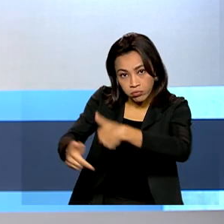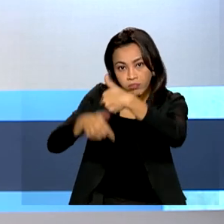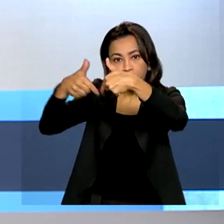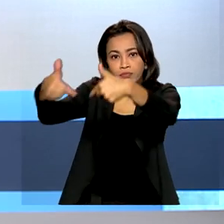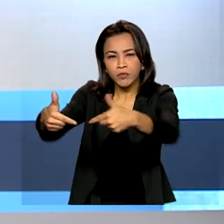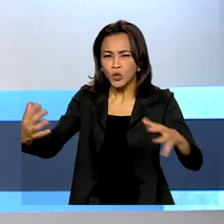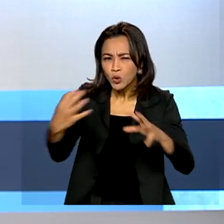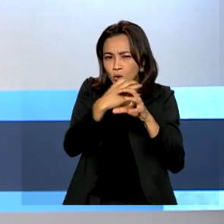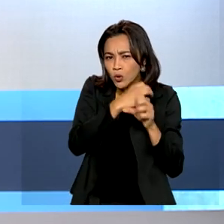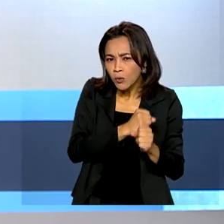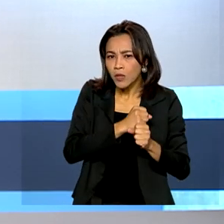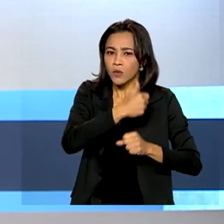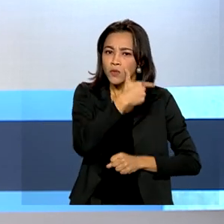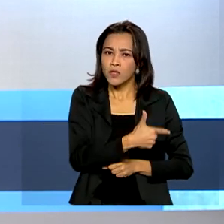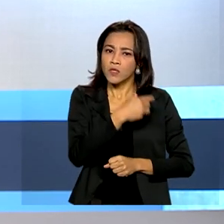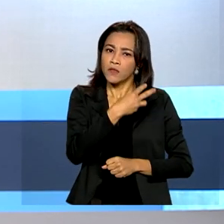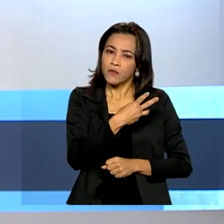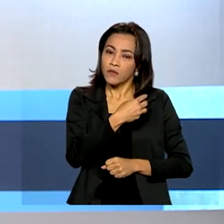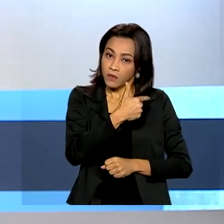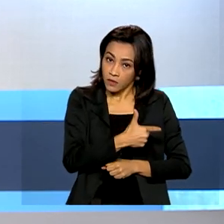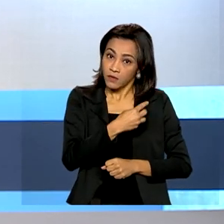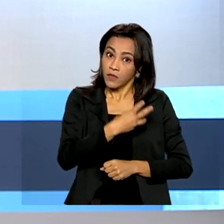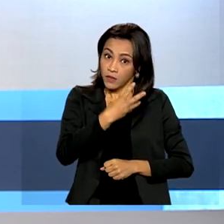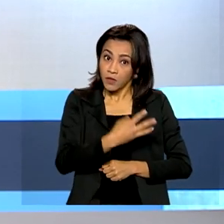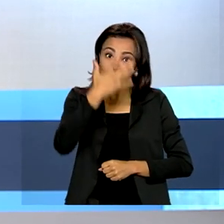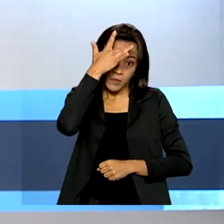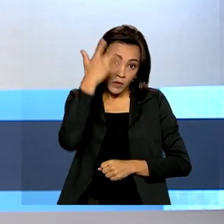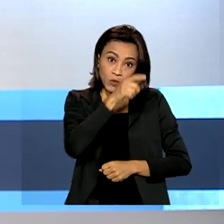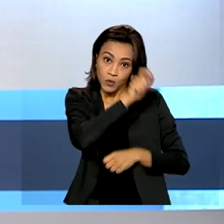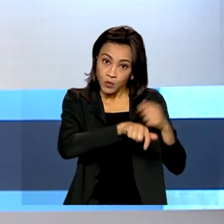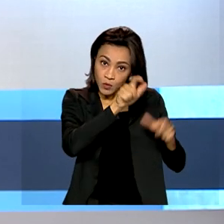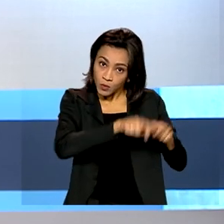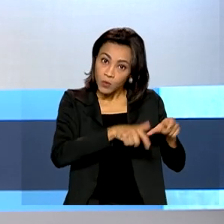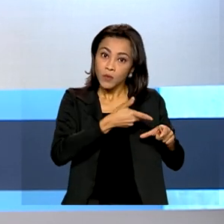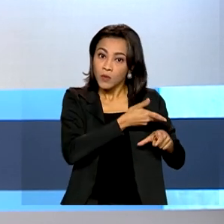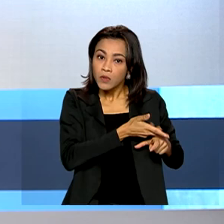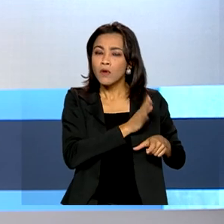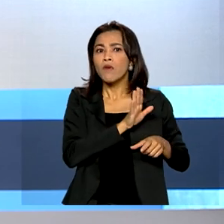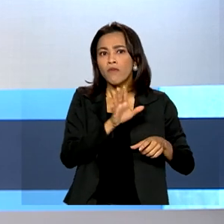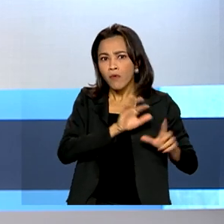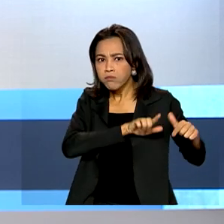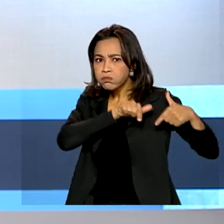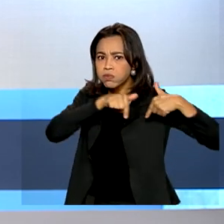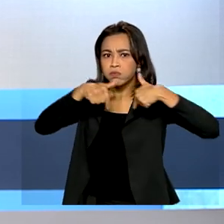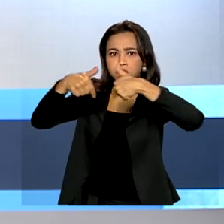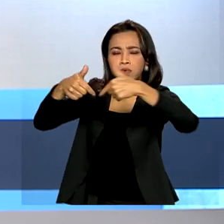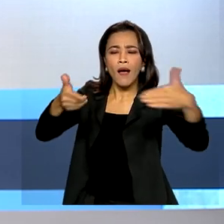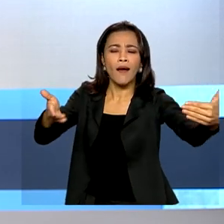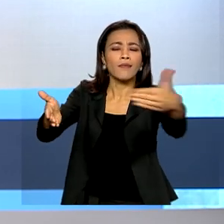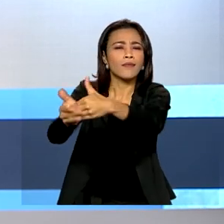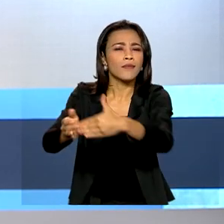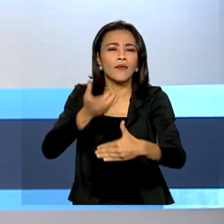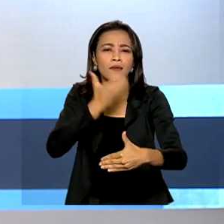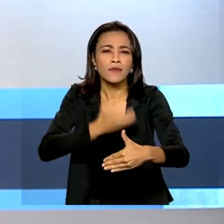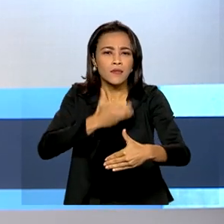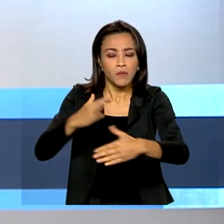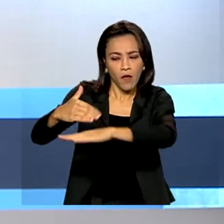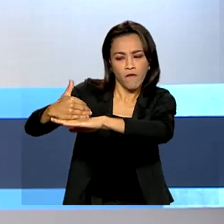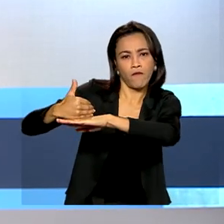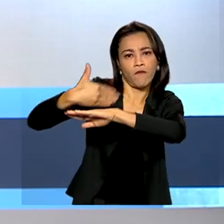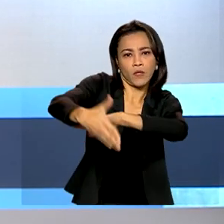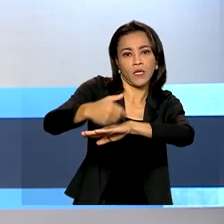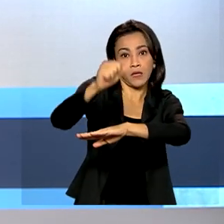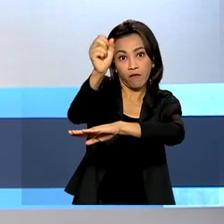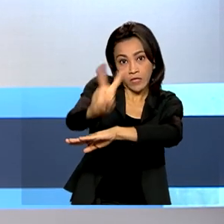total, 223 integrantes do Comando Militar do Sudeste vão atuar até dezembro na fronteira do